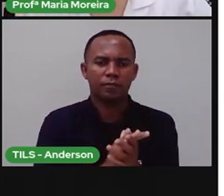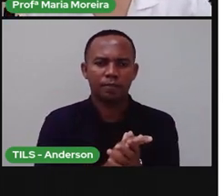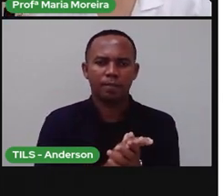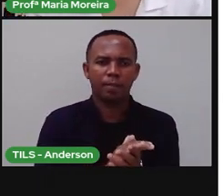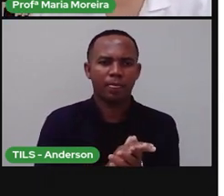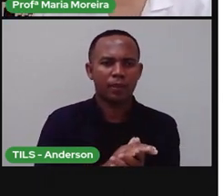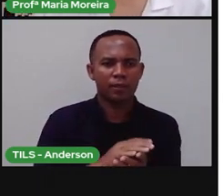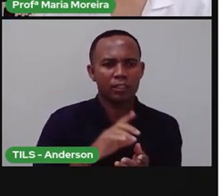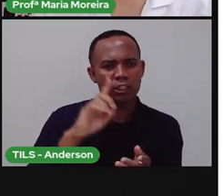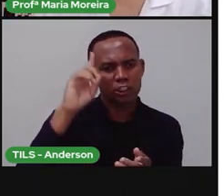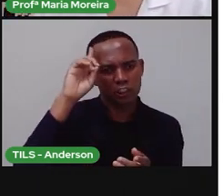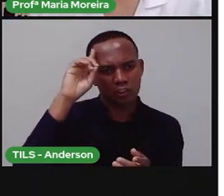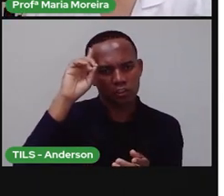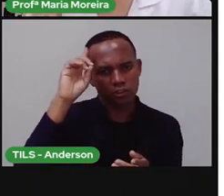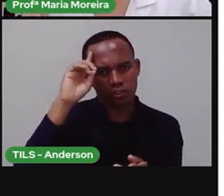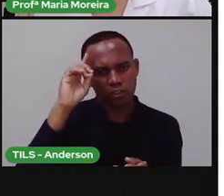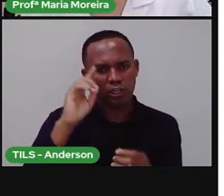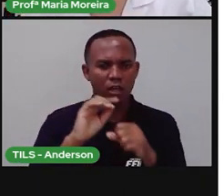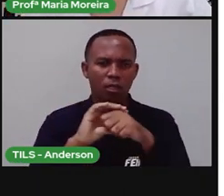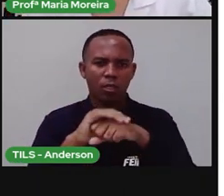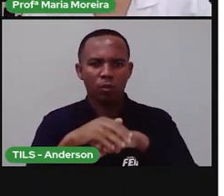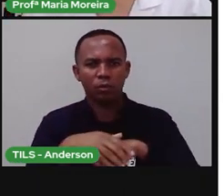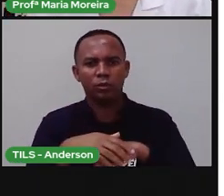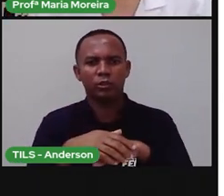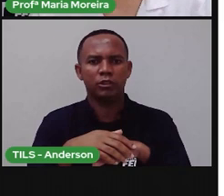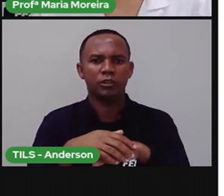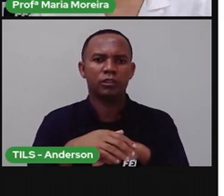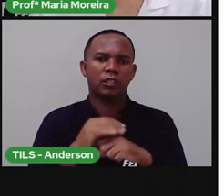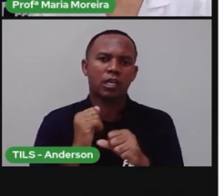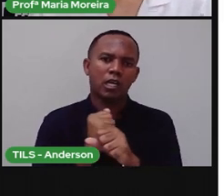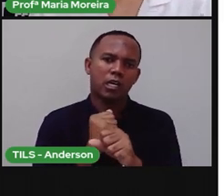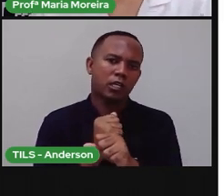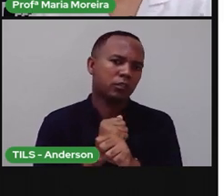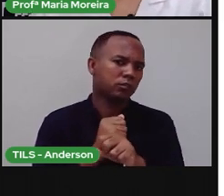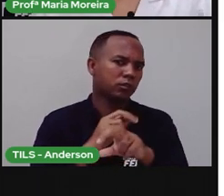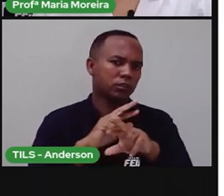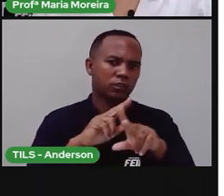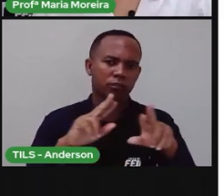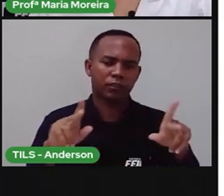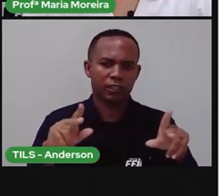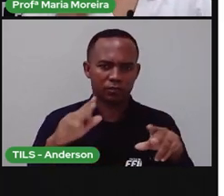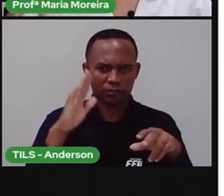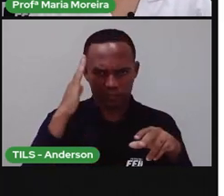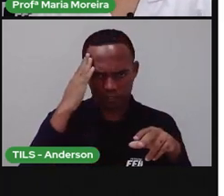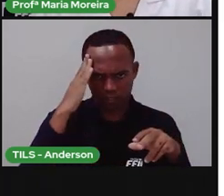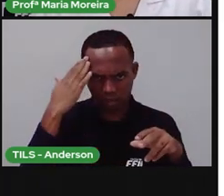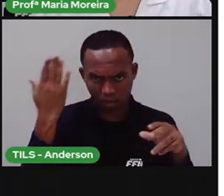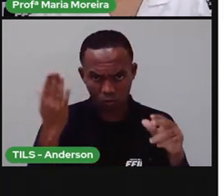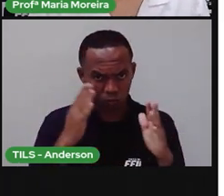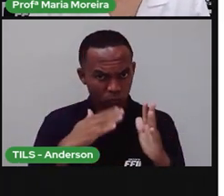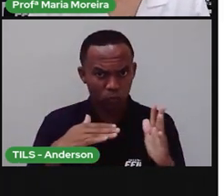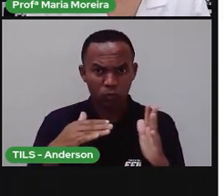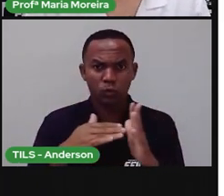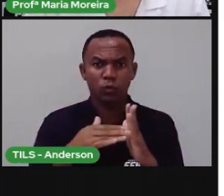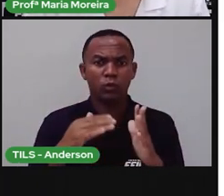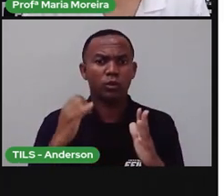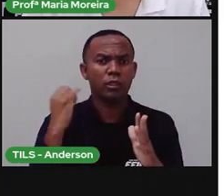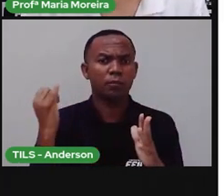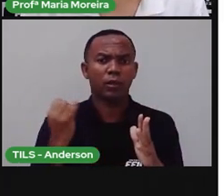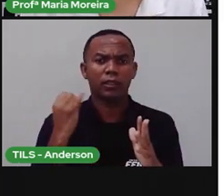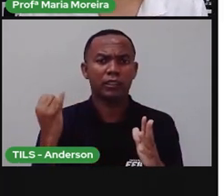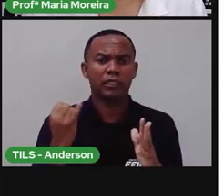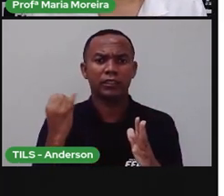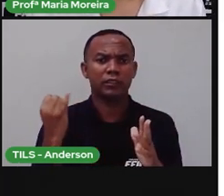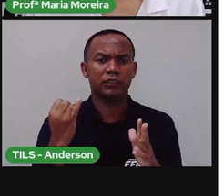dia e da noite. A contagem do ano, entre outros. Entendê-los, entender tudo isso aí é fundamental para